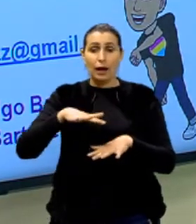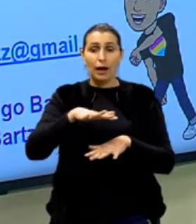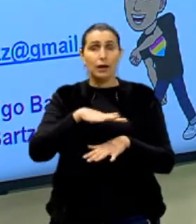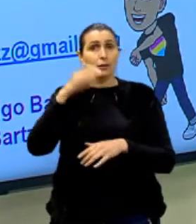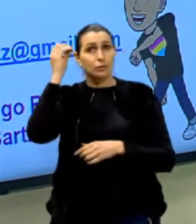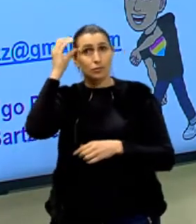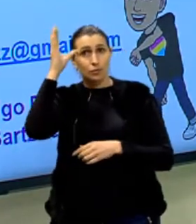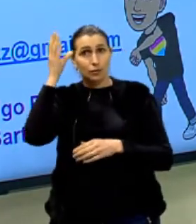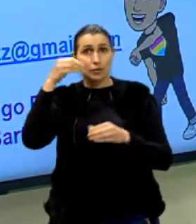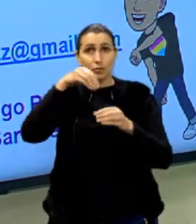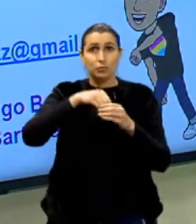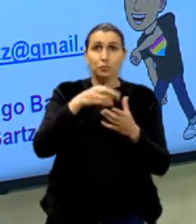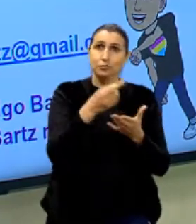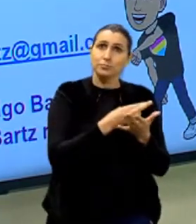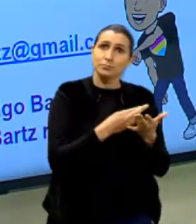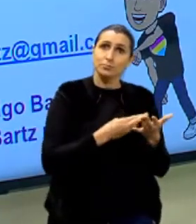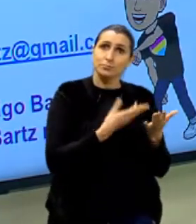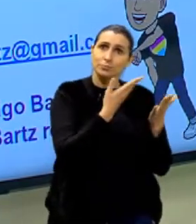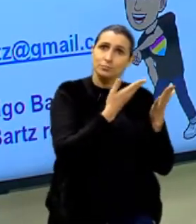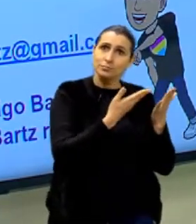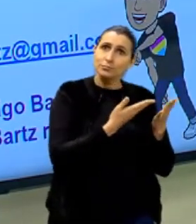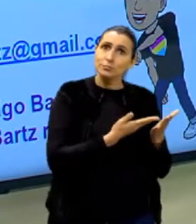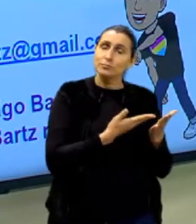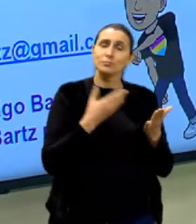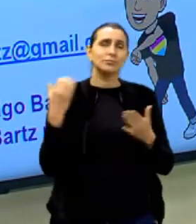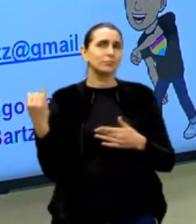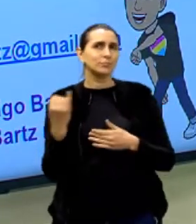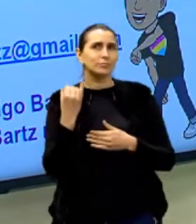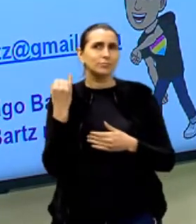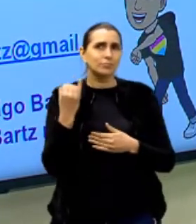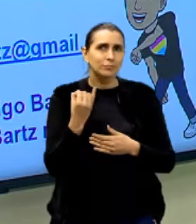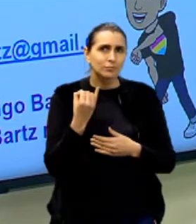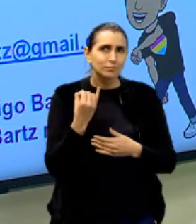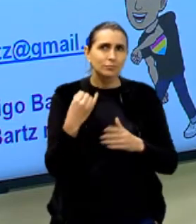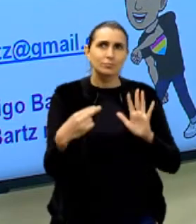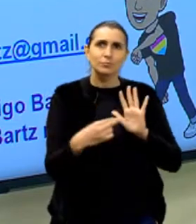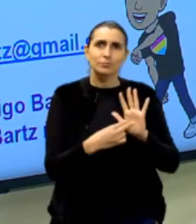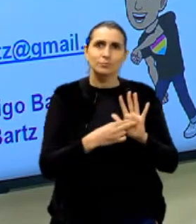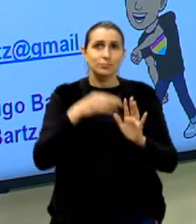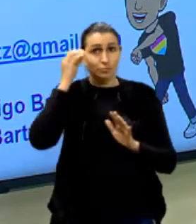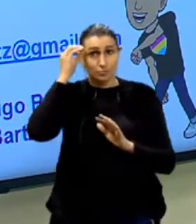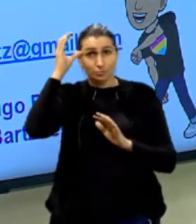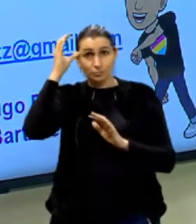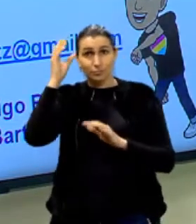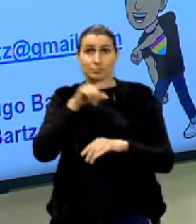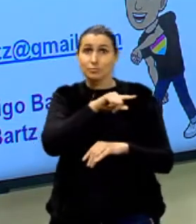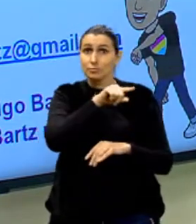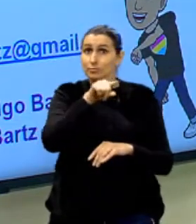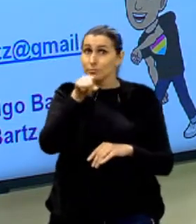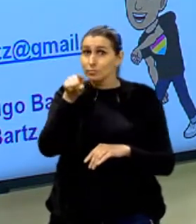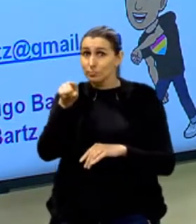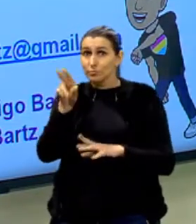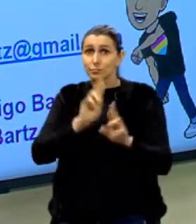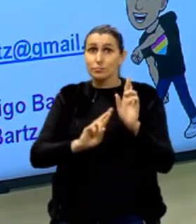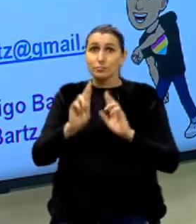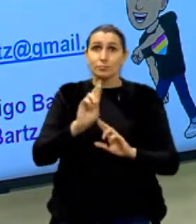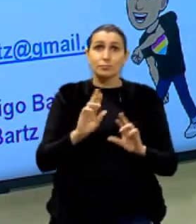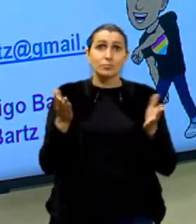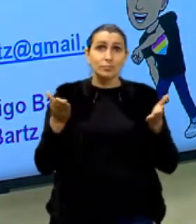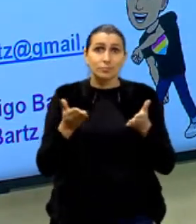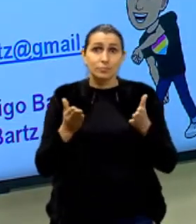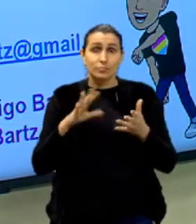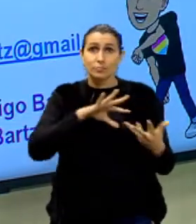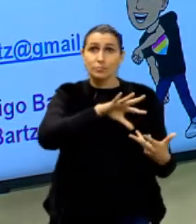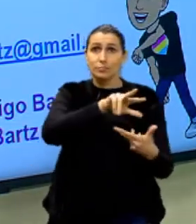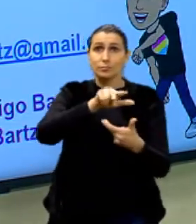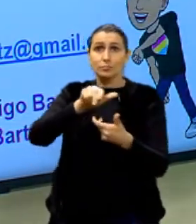dentro de uma redação. E isso é muito importante, né, gente? Porque demonstra um conhecimento de vocês acerca de atualidades, do